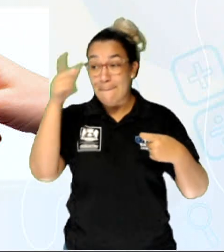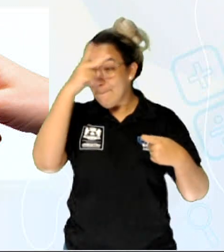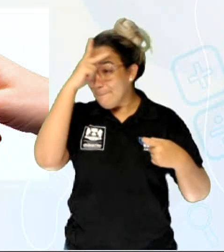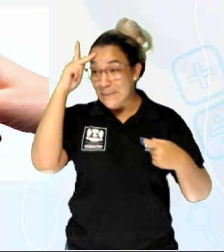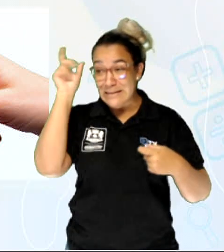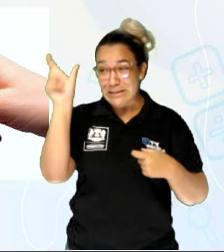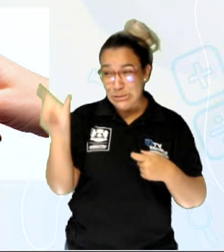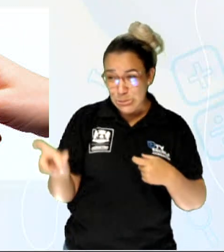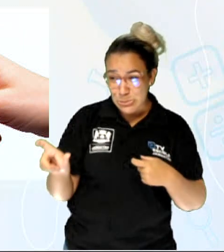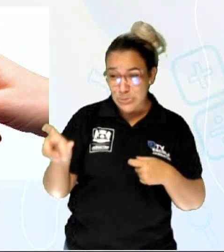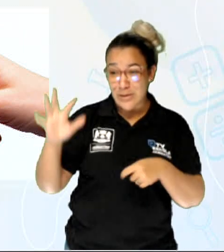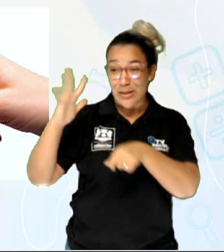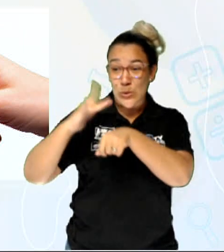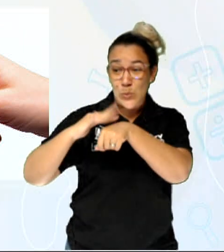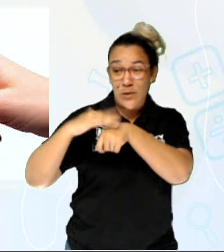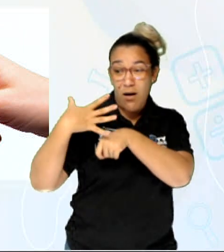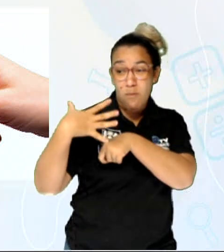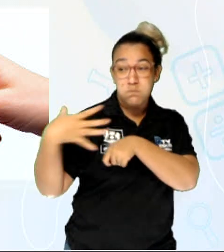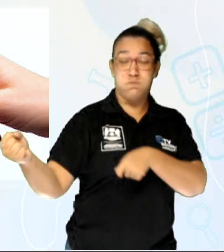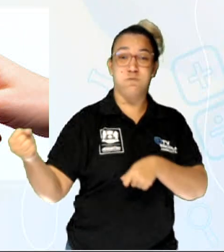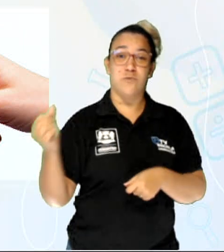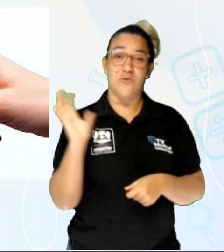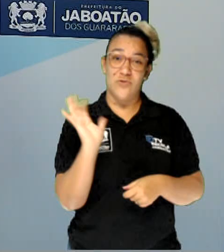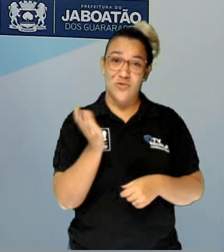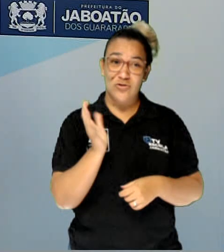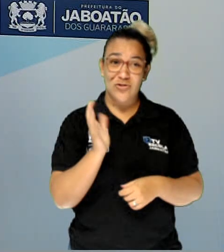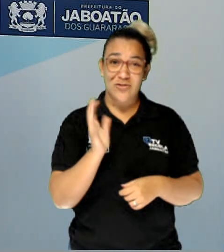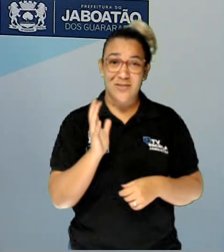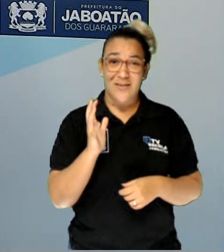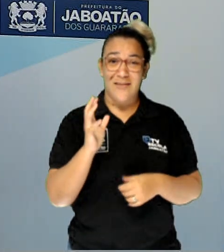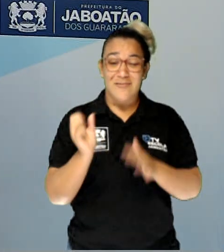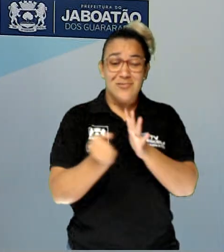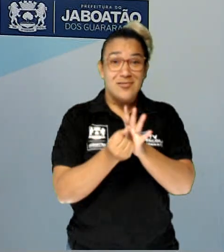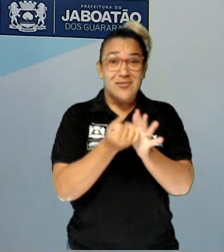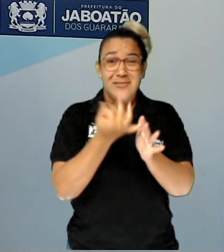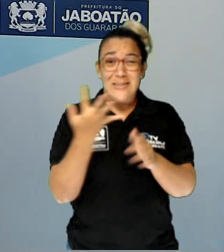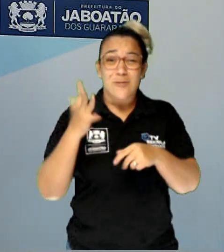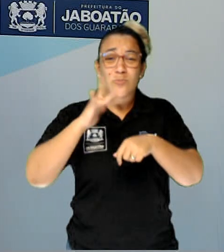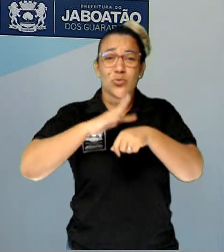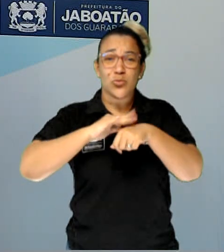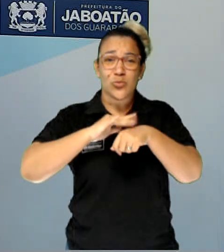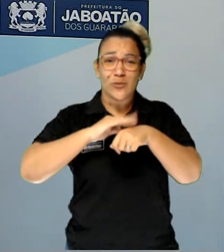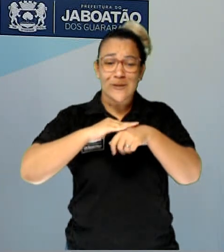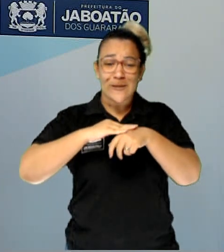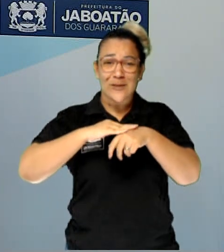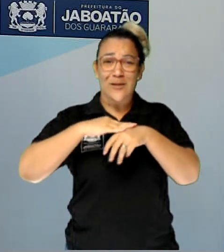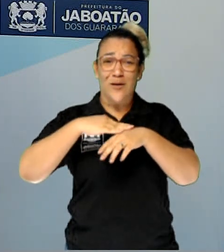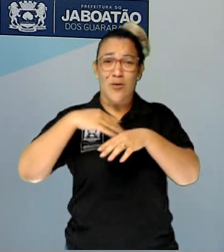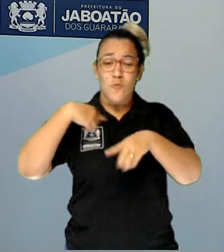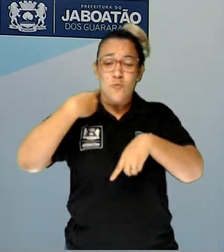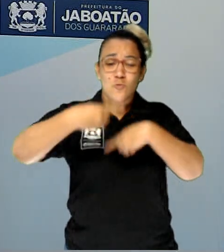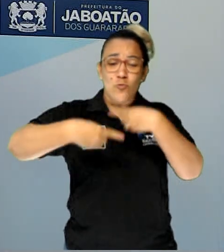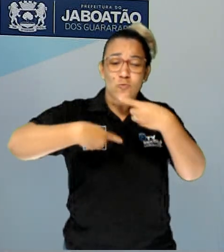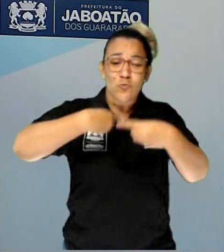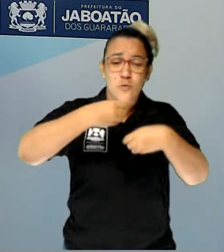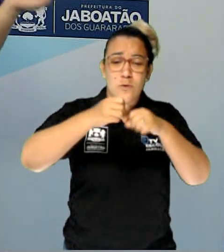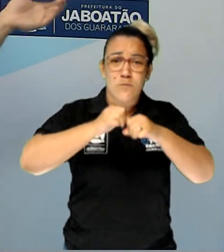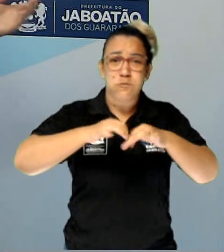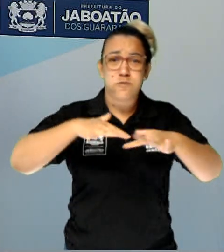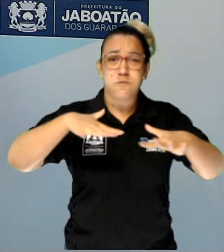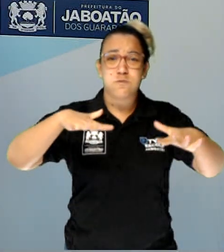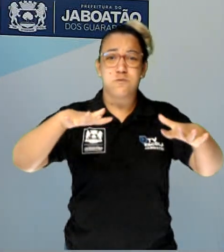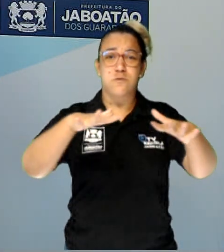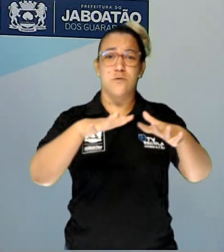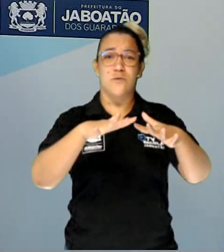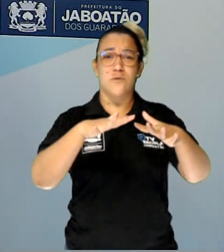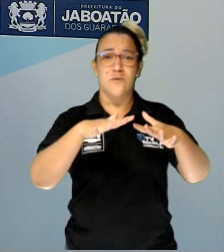infectada. Ou seja, várias doenças que nós temos, elas são passadas, elas são transmitidas de uma pessoa para